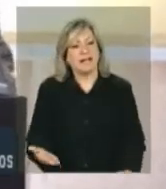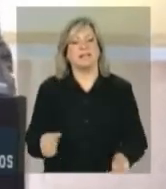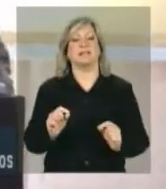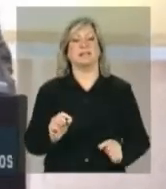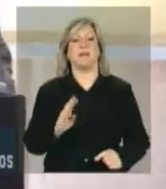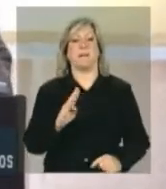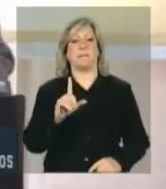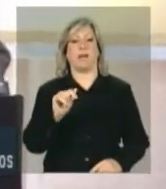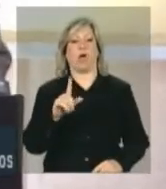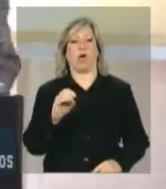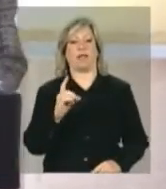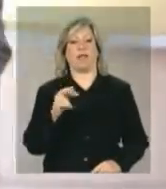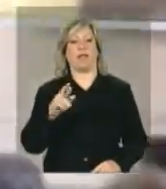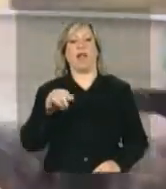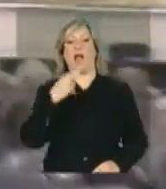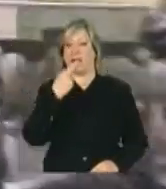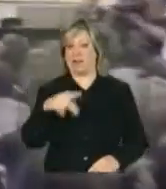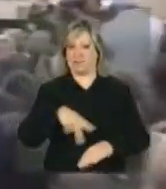Blagodariá.